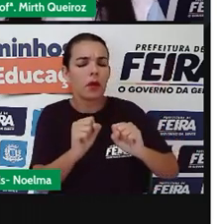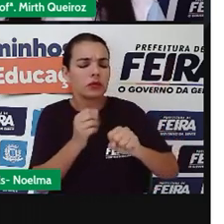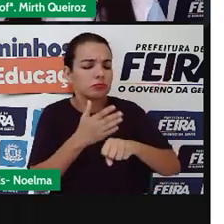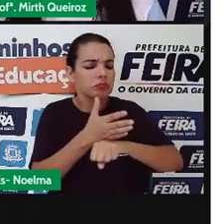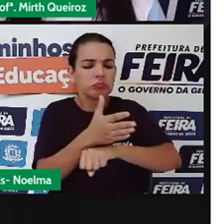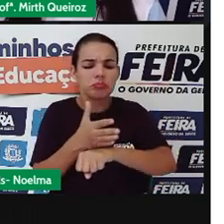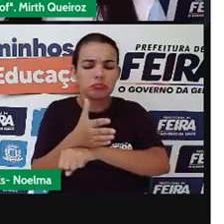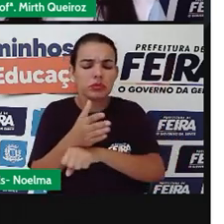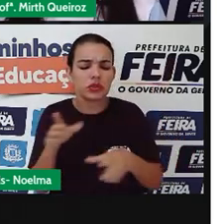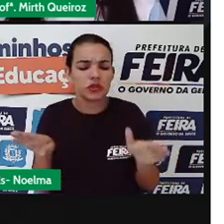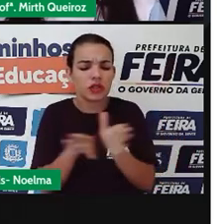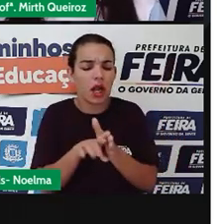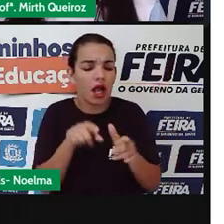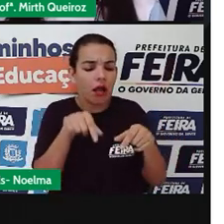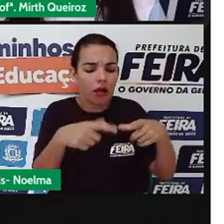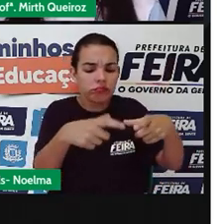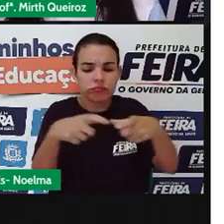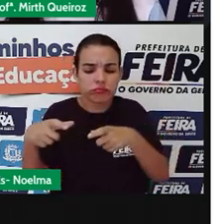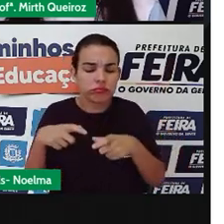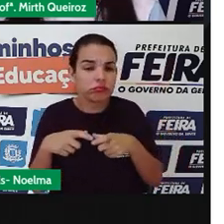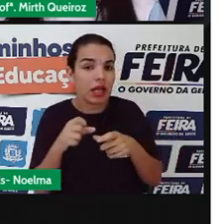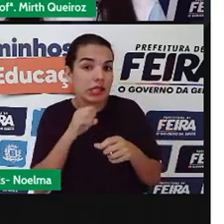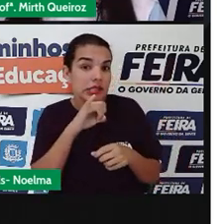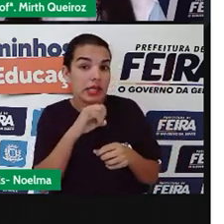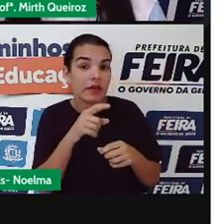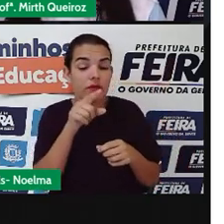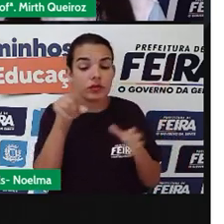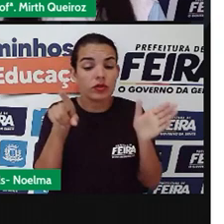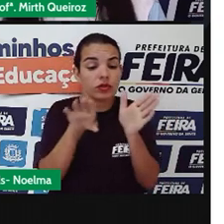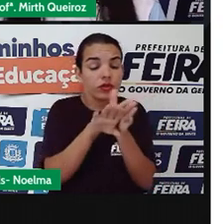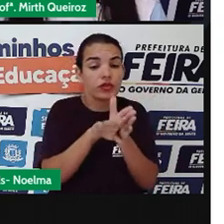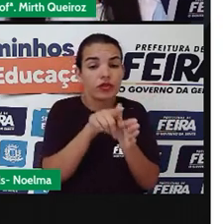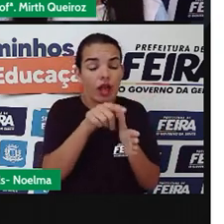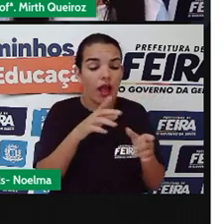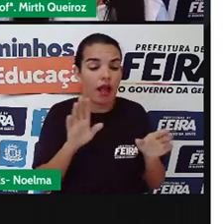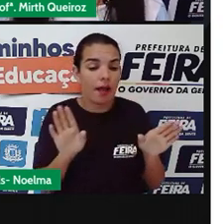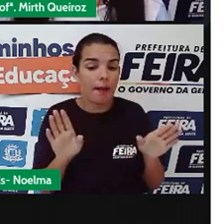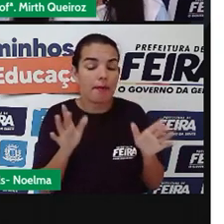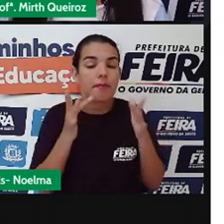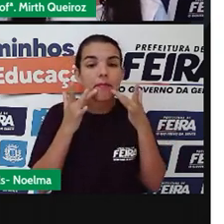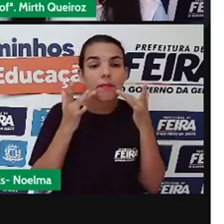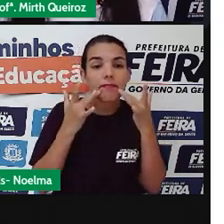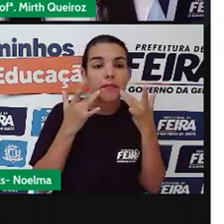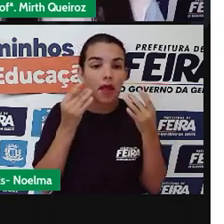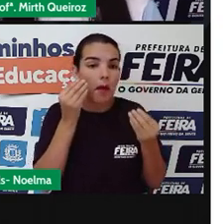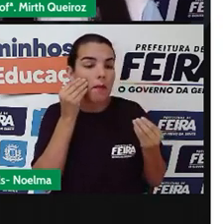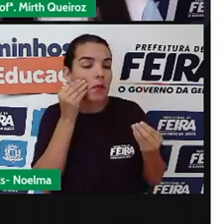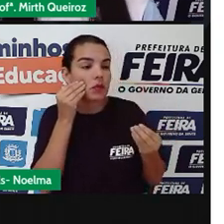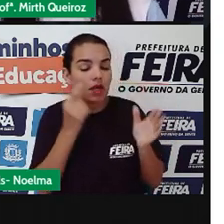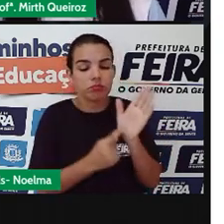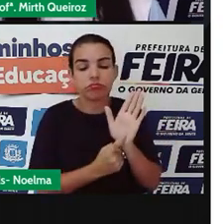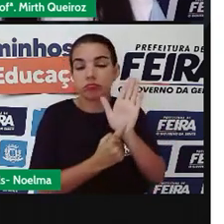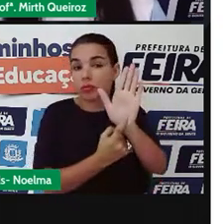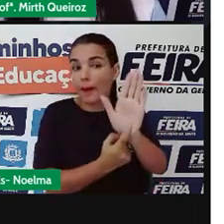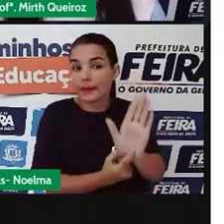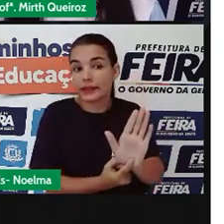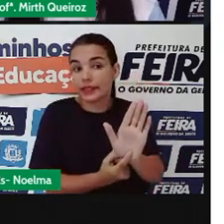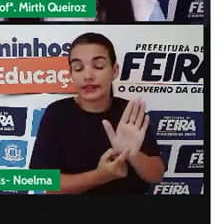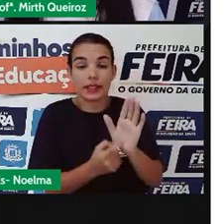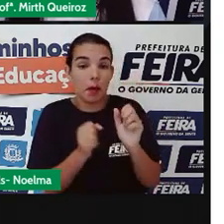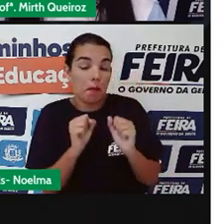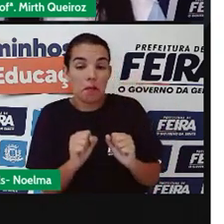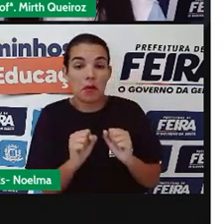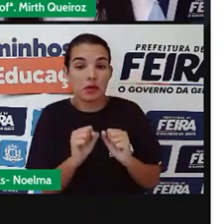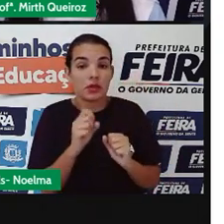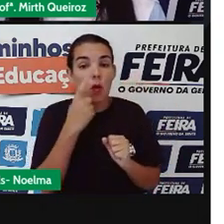galeria, né? Quem já teve a oportunidade de visitar uma galeria? Ou pode ser até que não seja uma galeria, que seja um museu